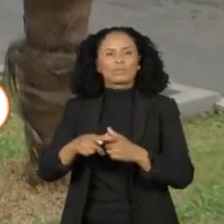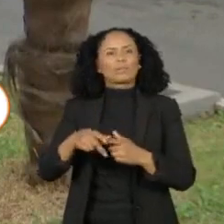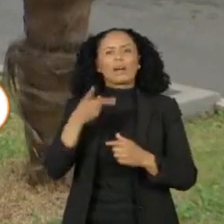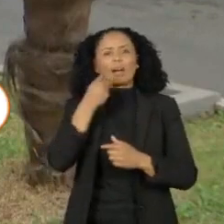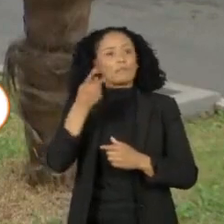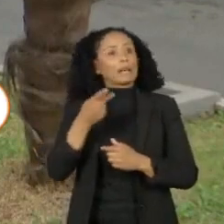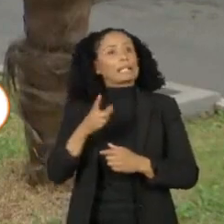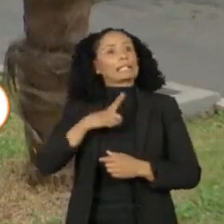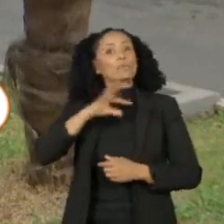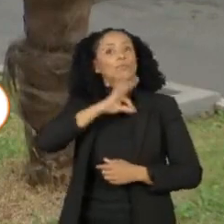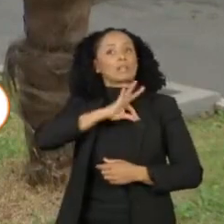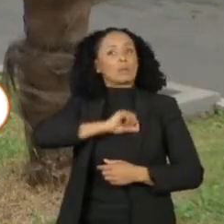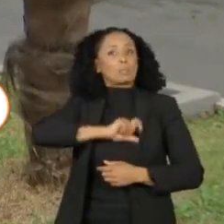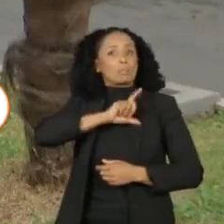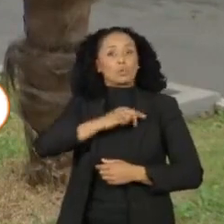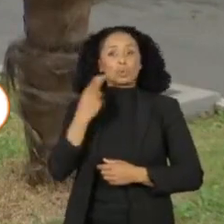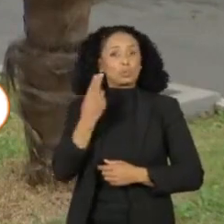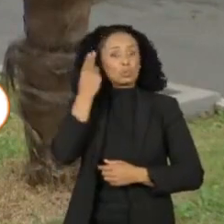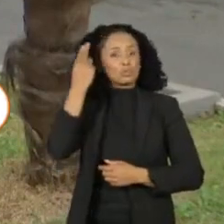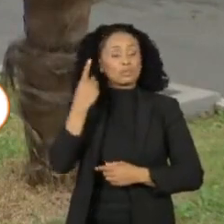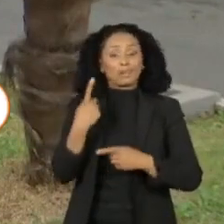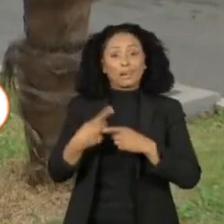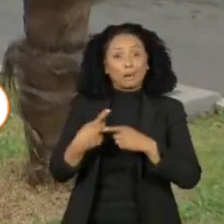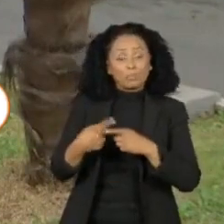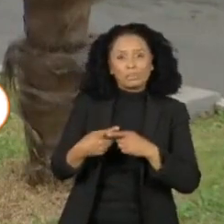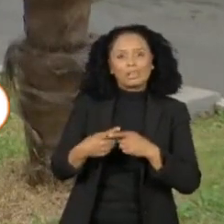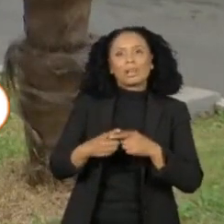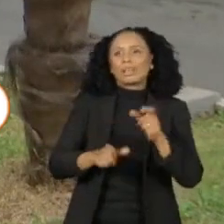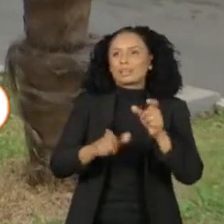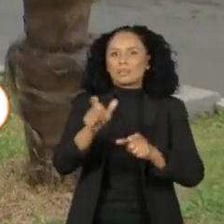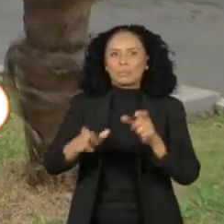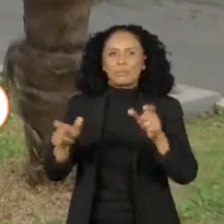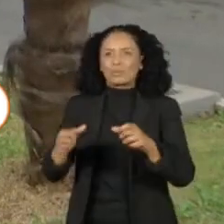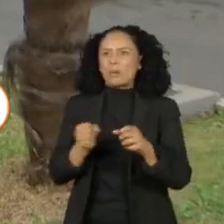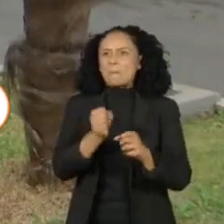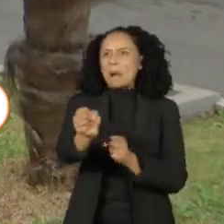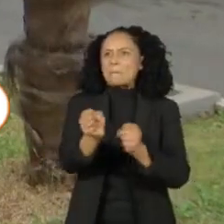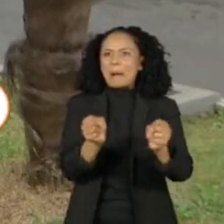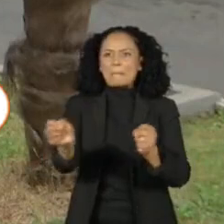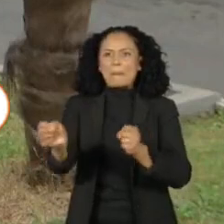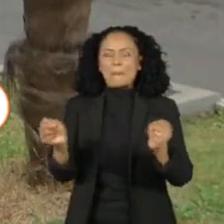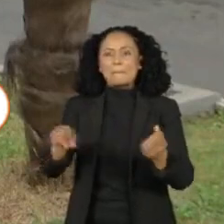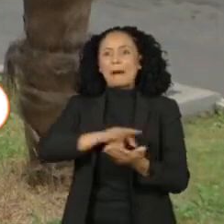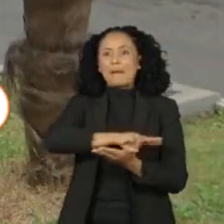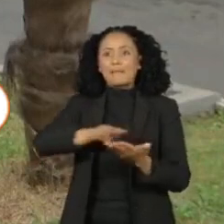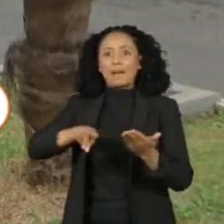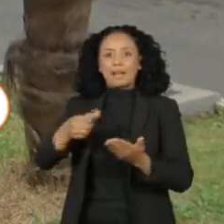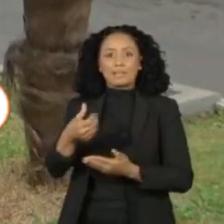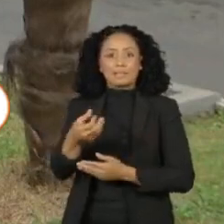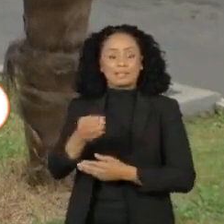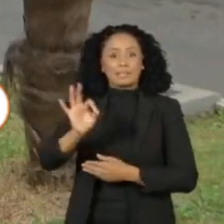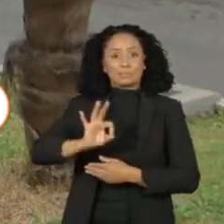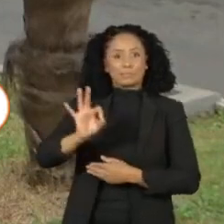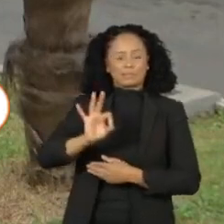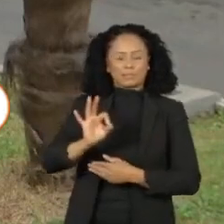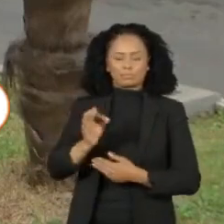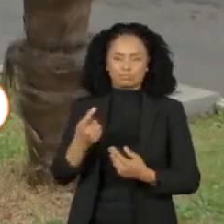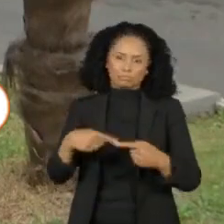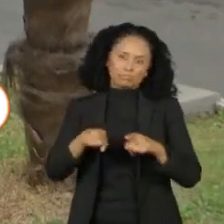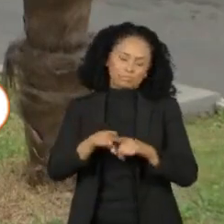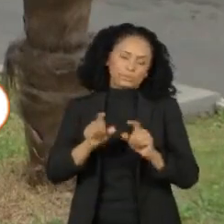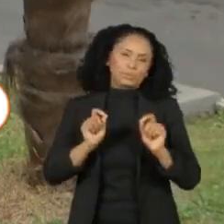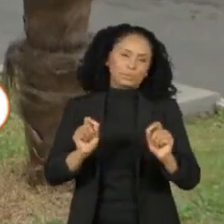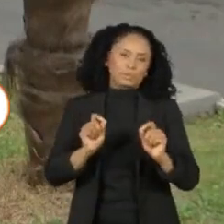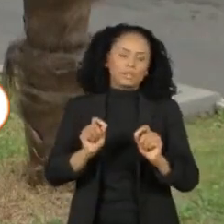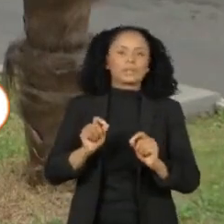insustentável porque aumentaria a folha de pagamento desses profissionais em até 60%. Na quinta-feira,